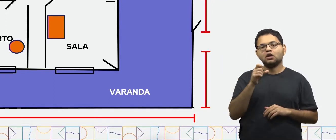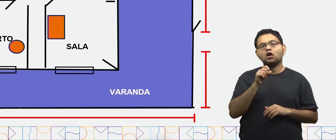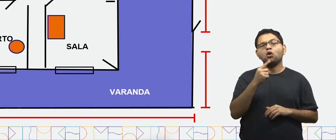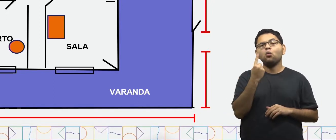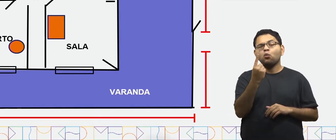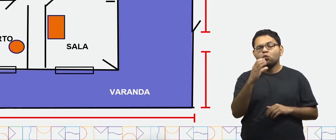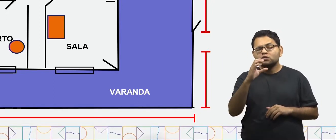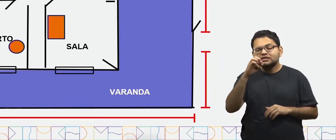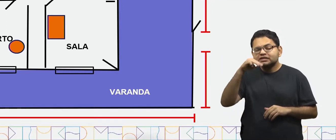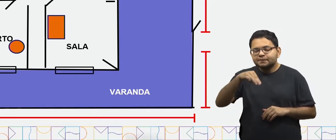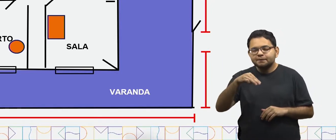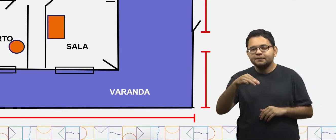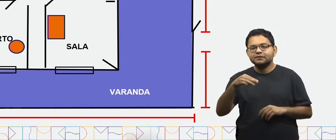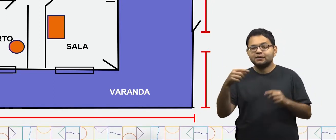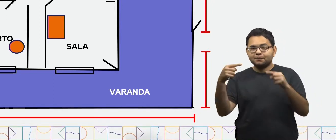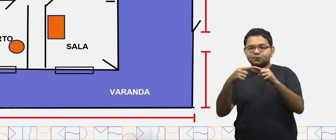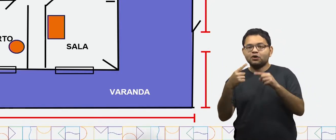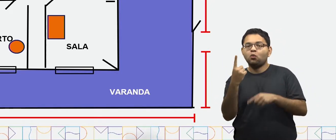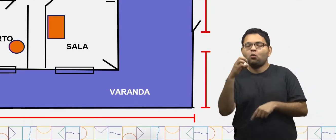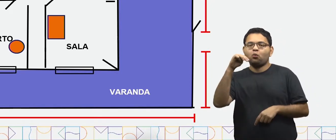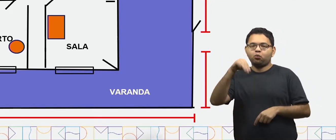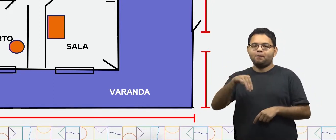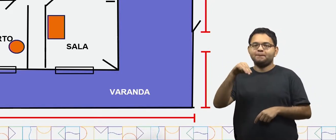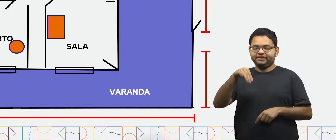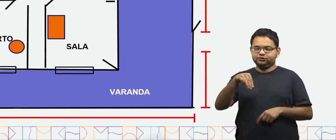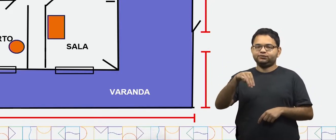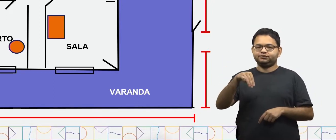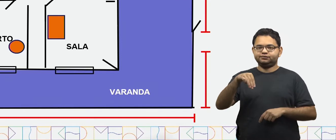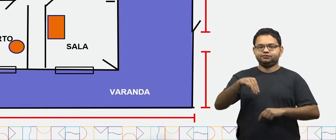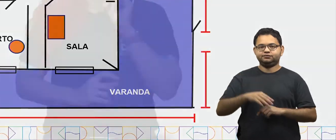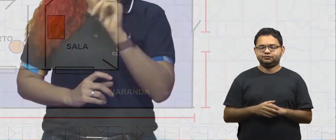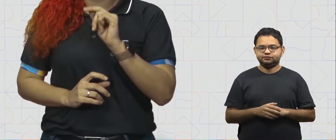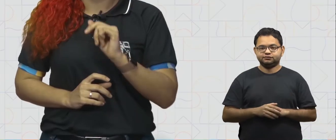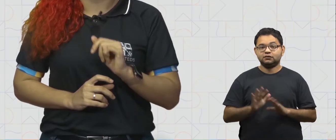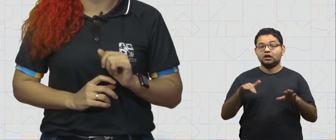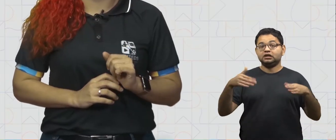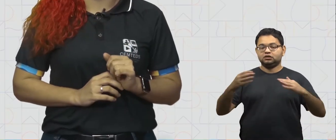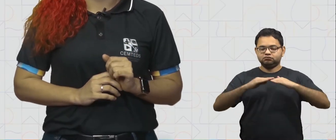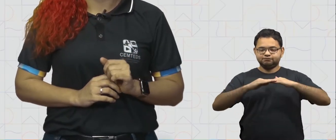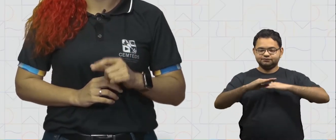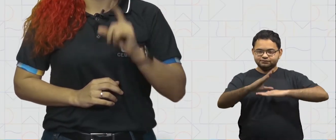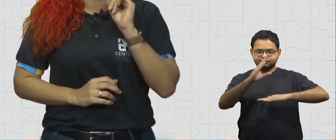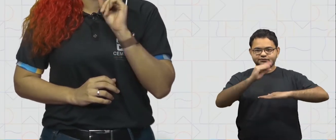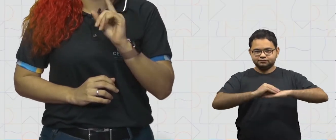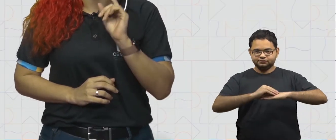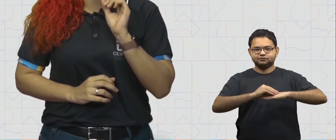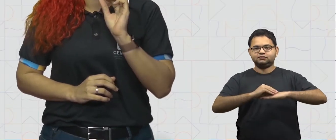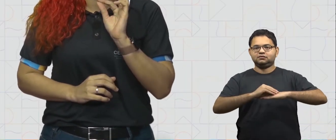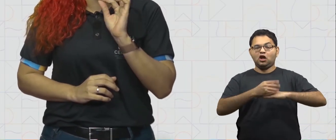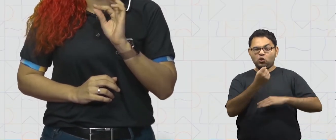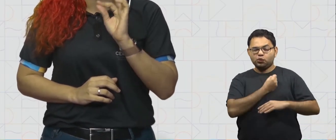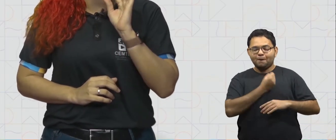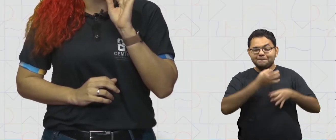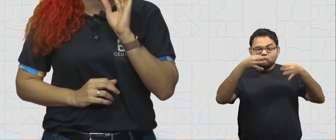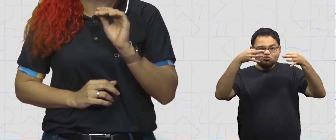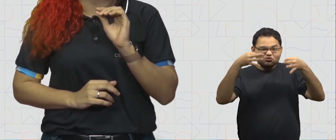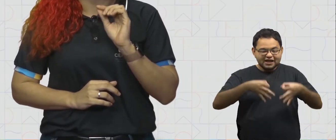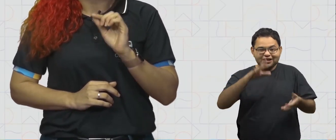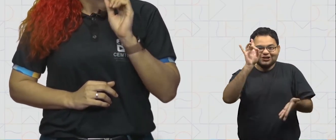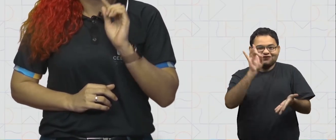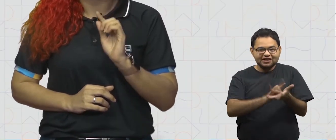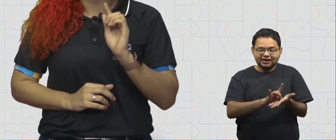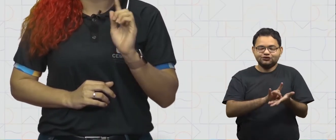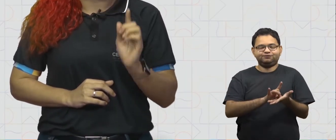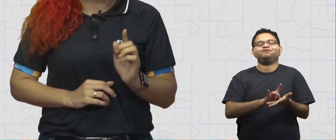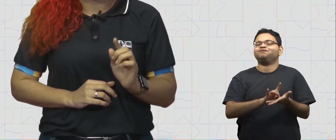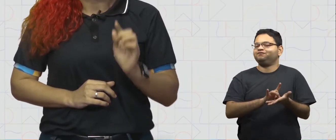equivalesse a um metro. Ou seja, uma planta baixa não vai estar com o tamanho real,